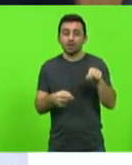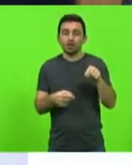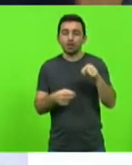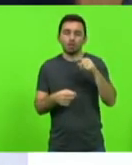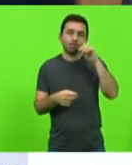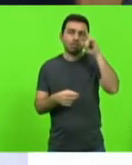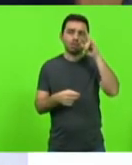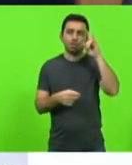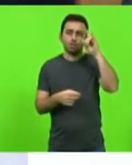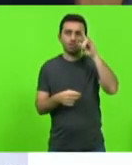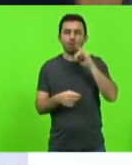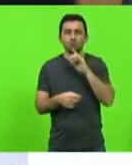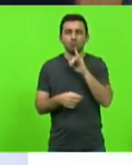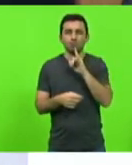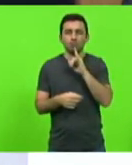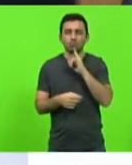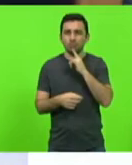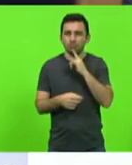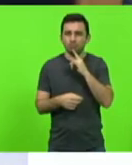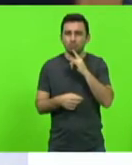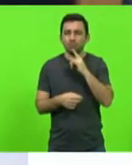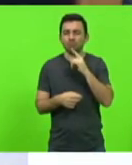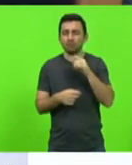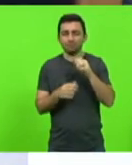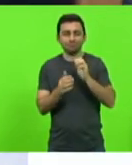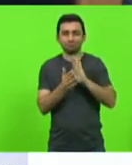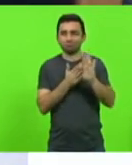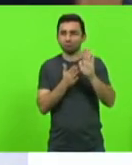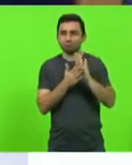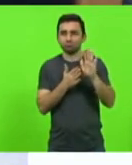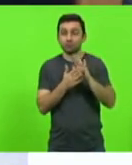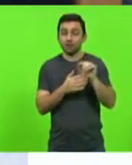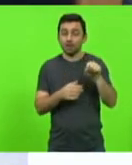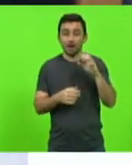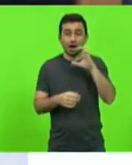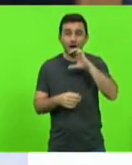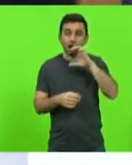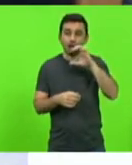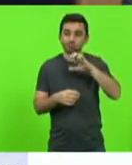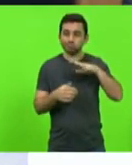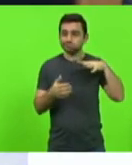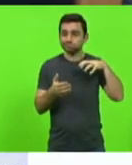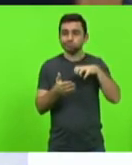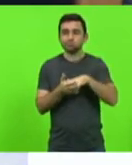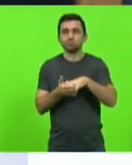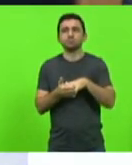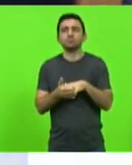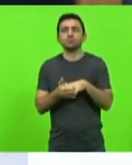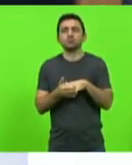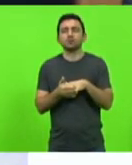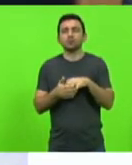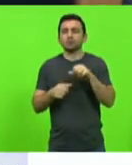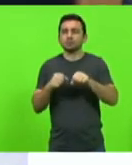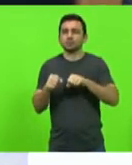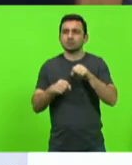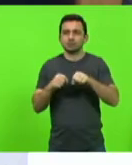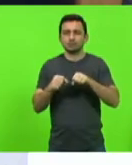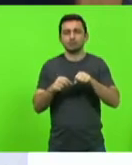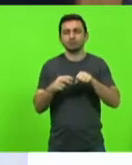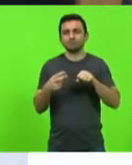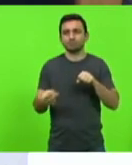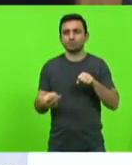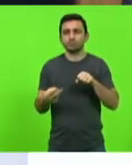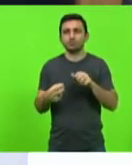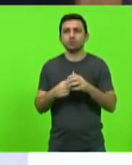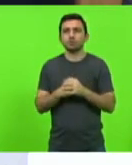que se evadiu do local e estava em alta velocidade. E o relato de um